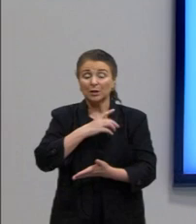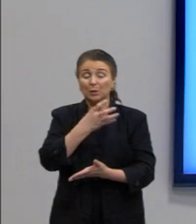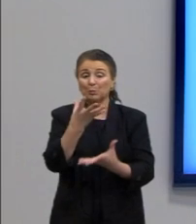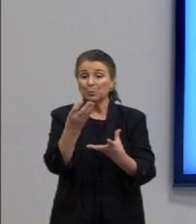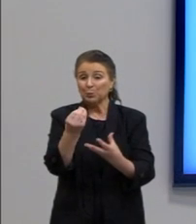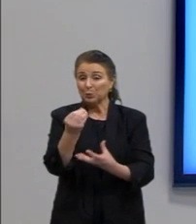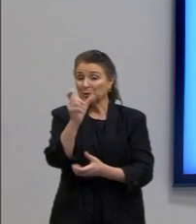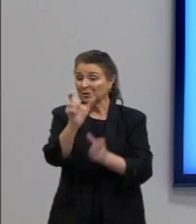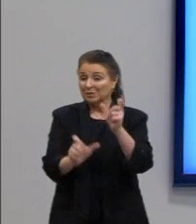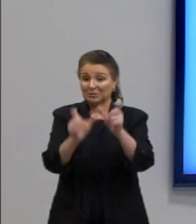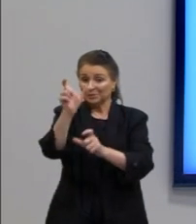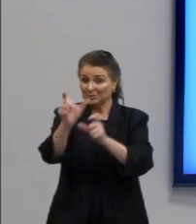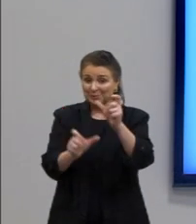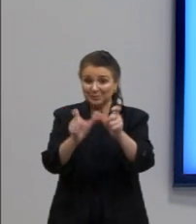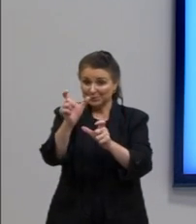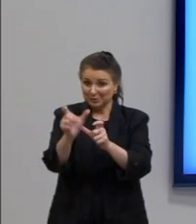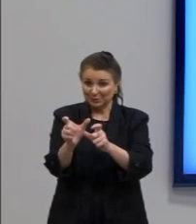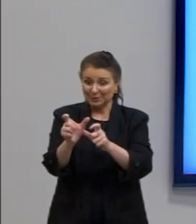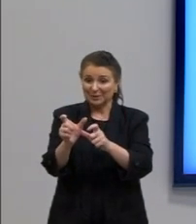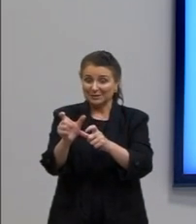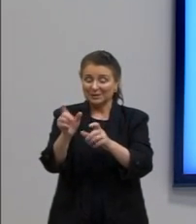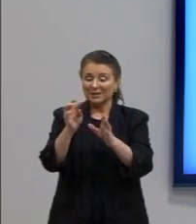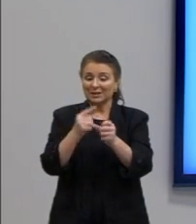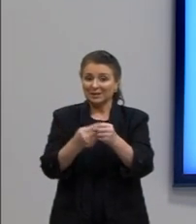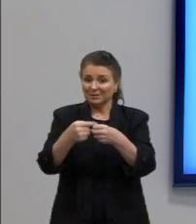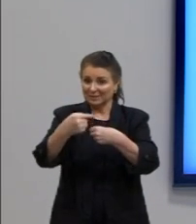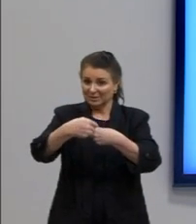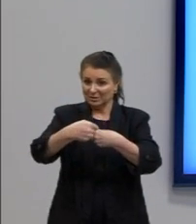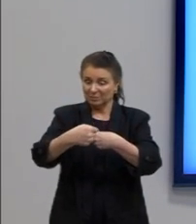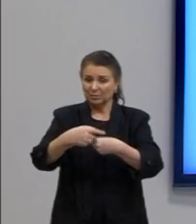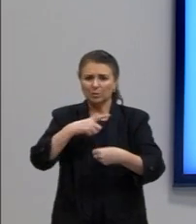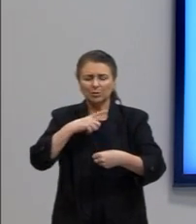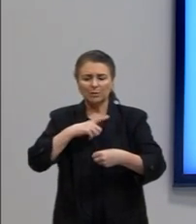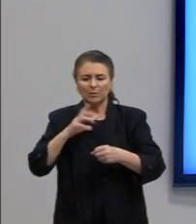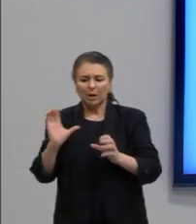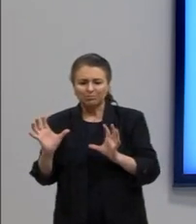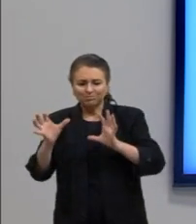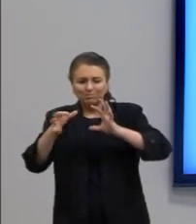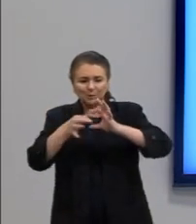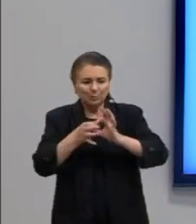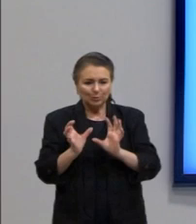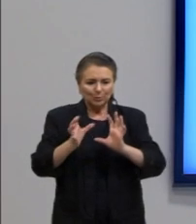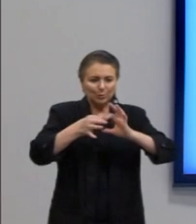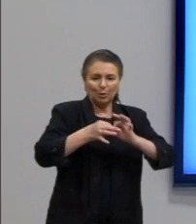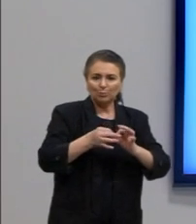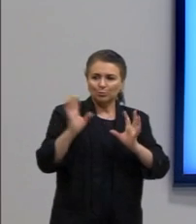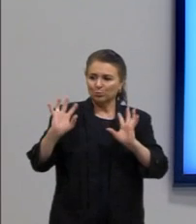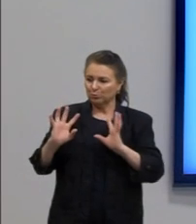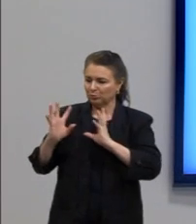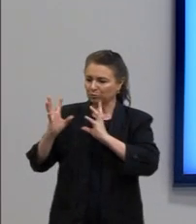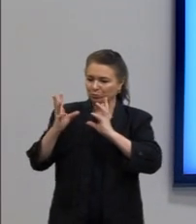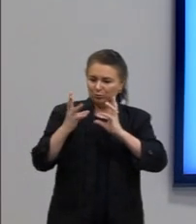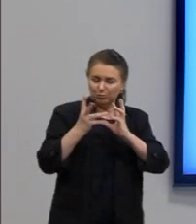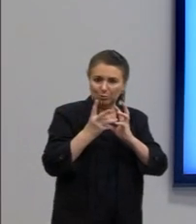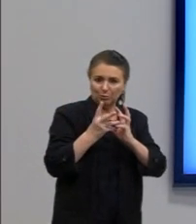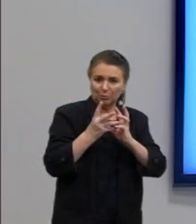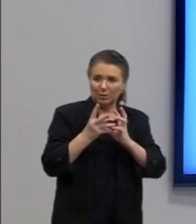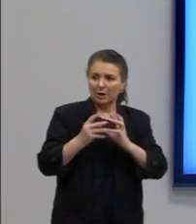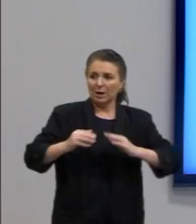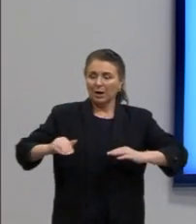ele está falando aqui? Nós tivemos, então, essa aglomeração de pessoas. Nós vimos que a área urbana é aquela